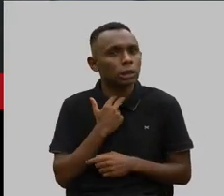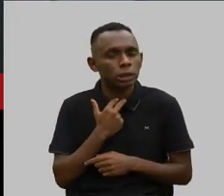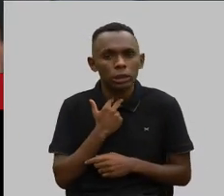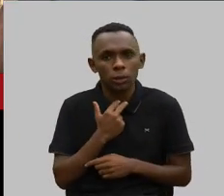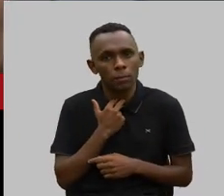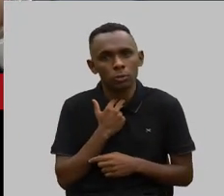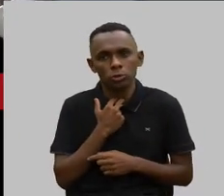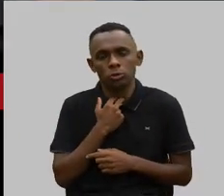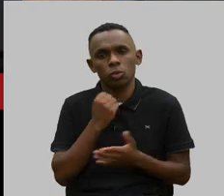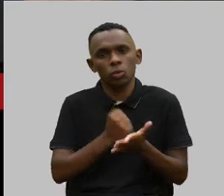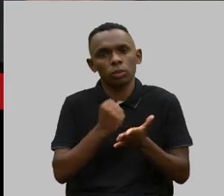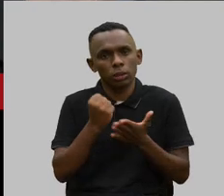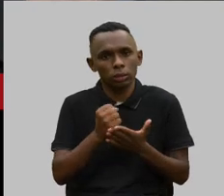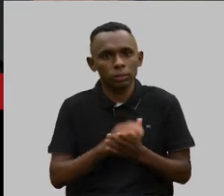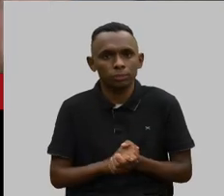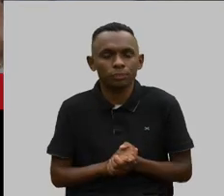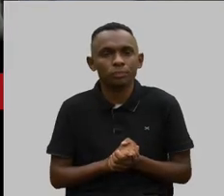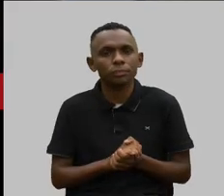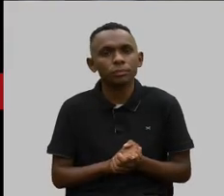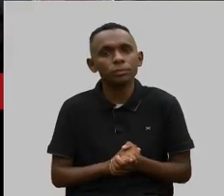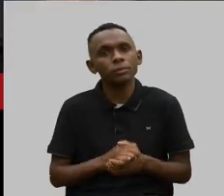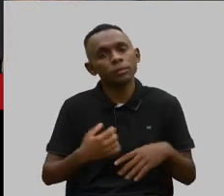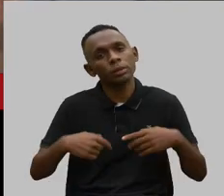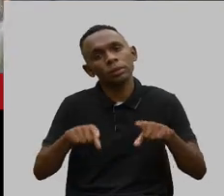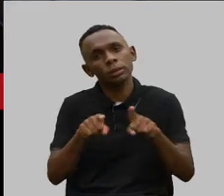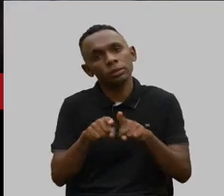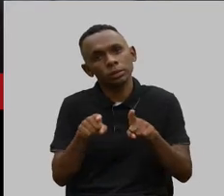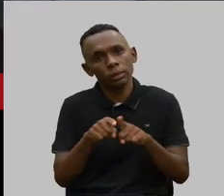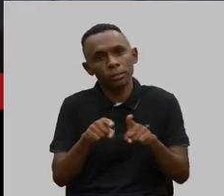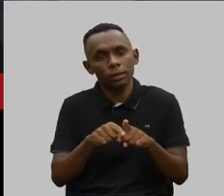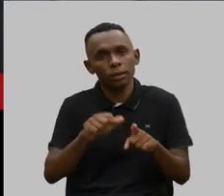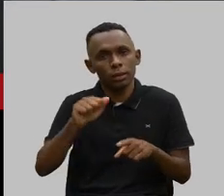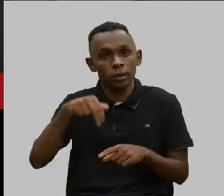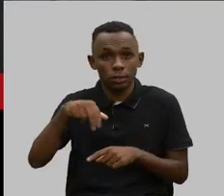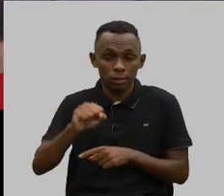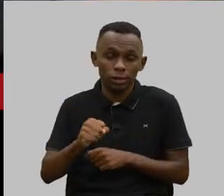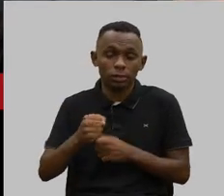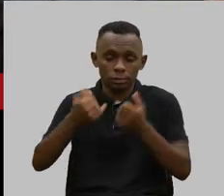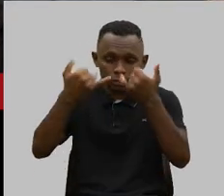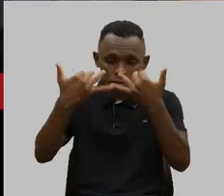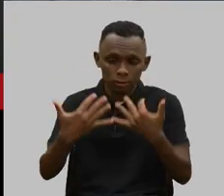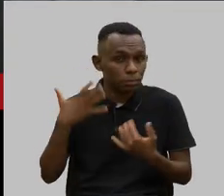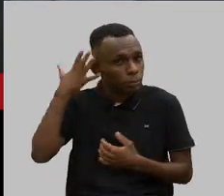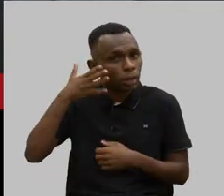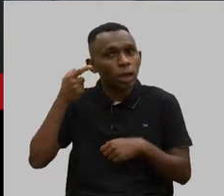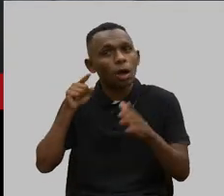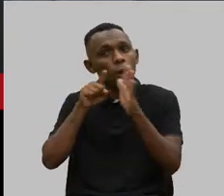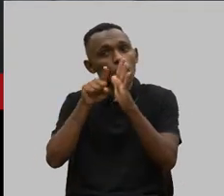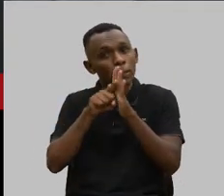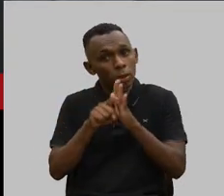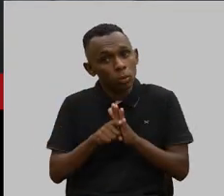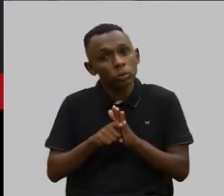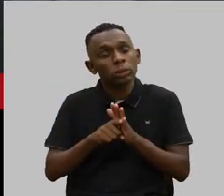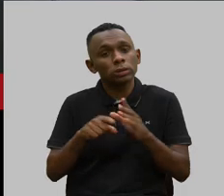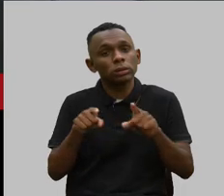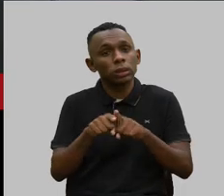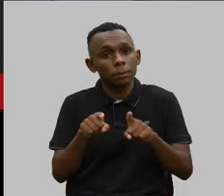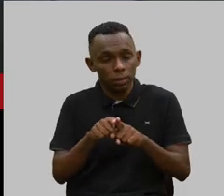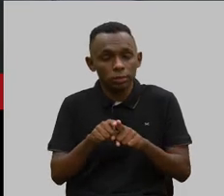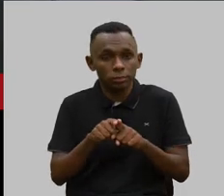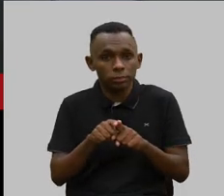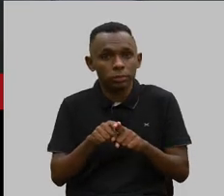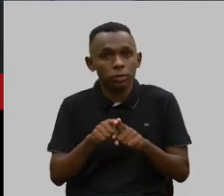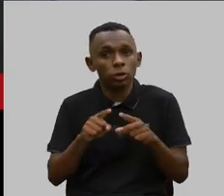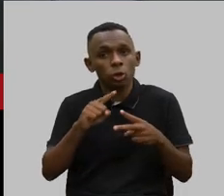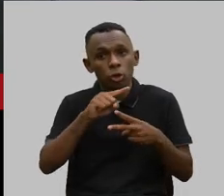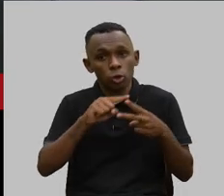contrato. Eu vou deixar, por fim, quando a ANS falar, vou deixar umas perguntas para a ANS aqui, mas eu vou deixar duas